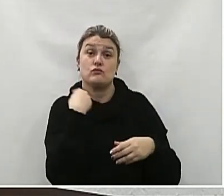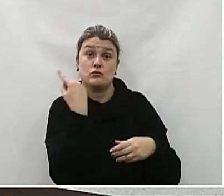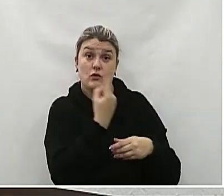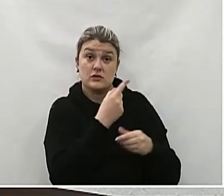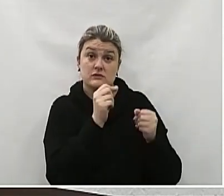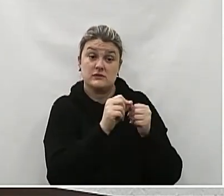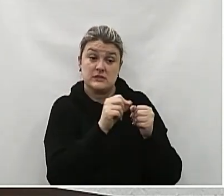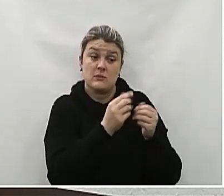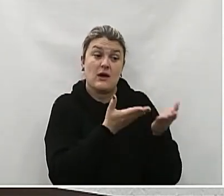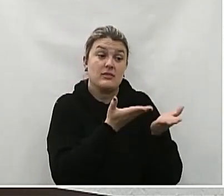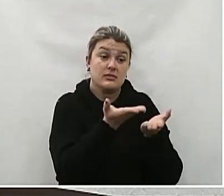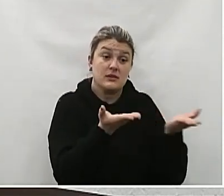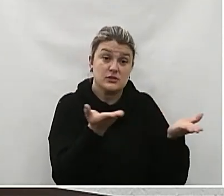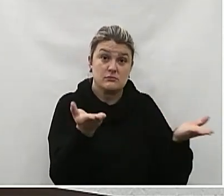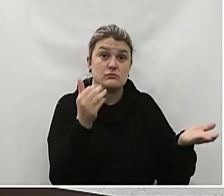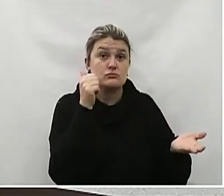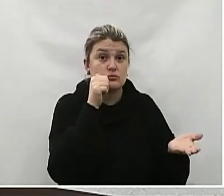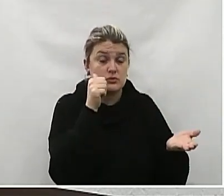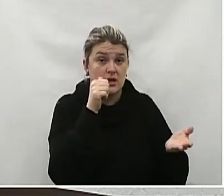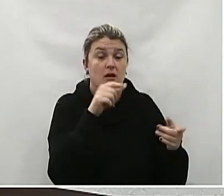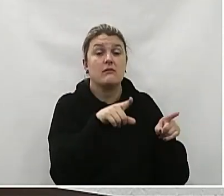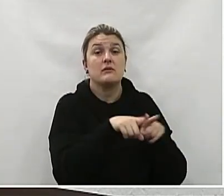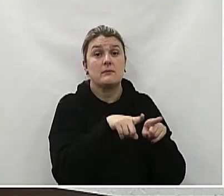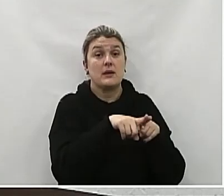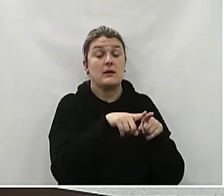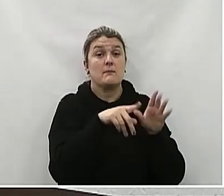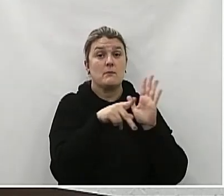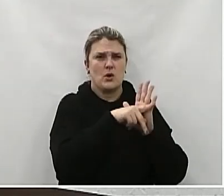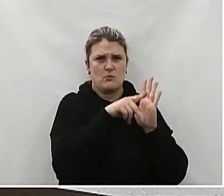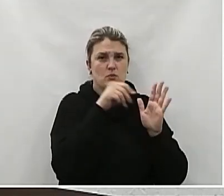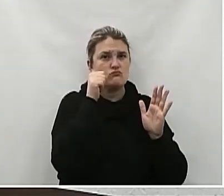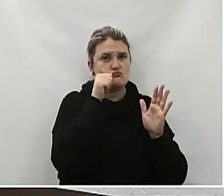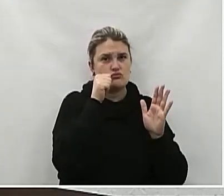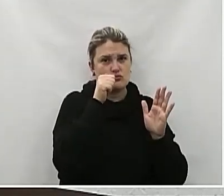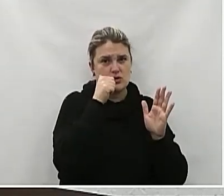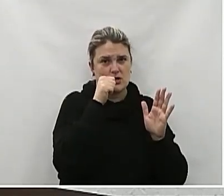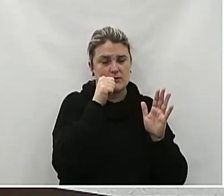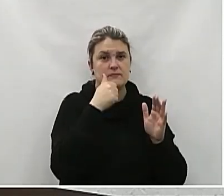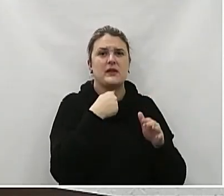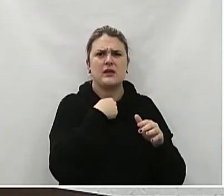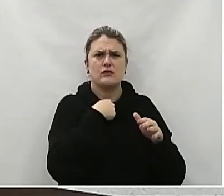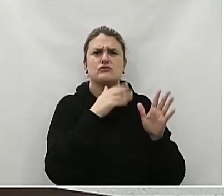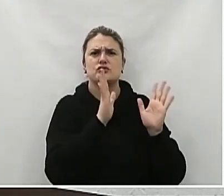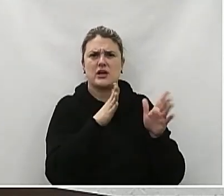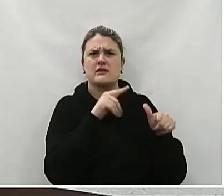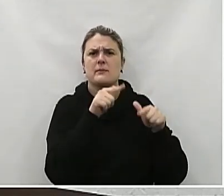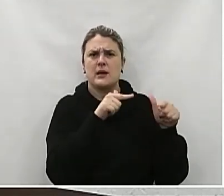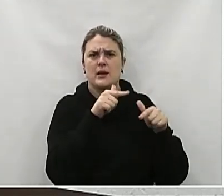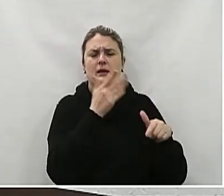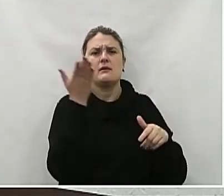de mulheres por mulheres Apesar de eu ter sido delegado da mulher